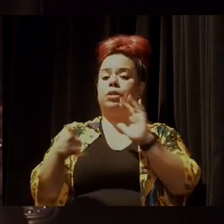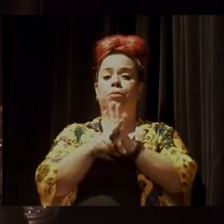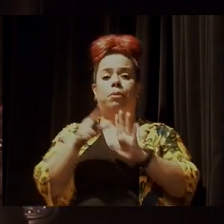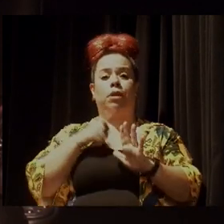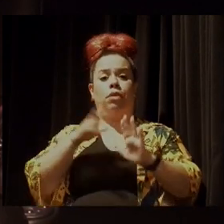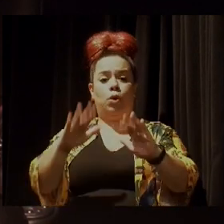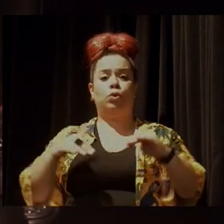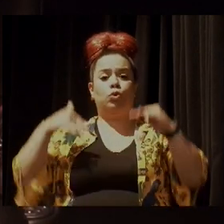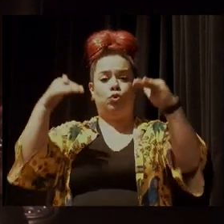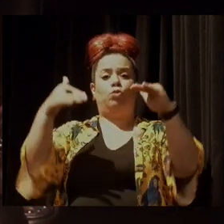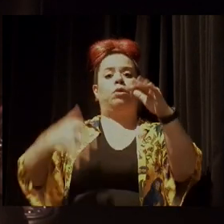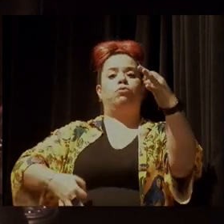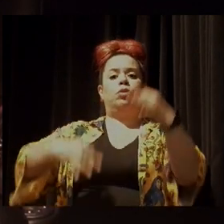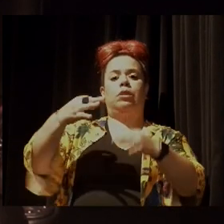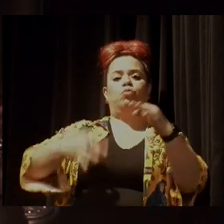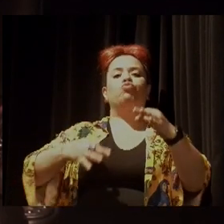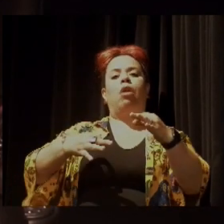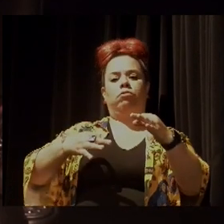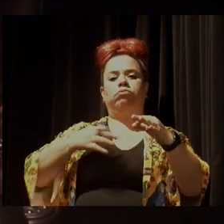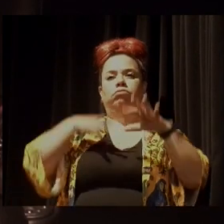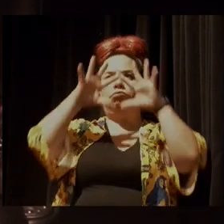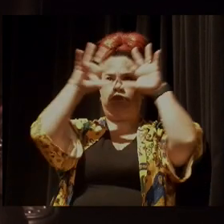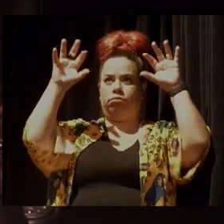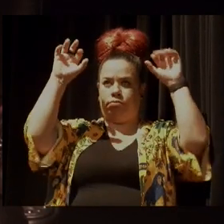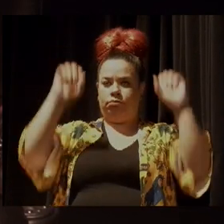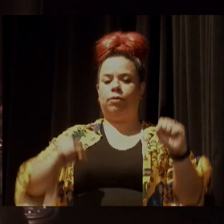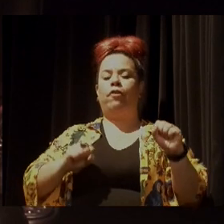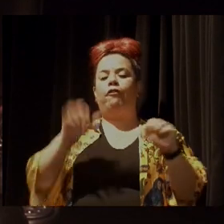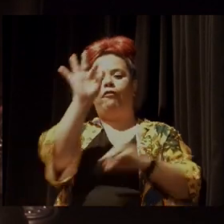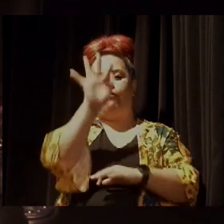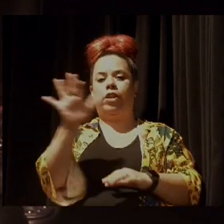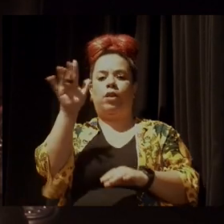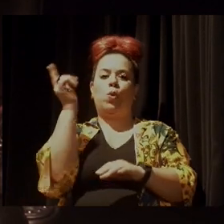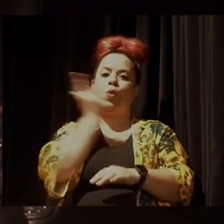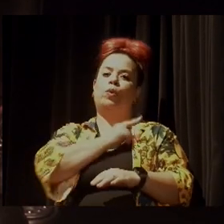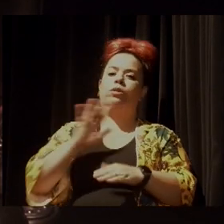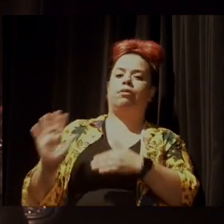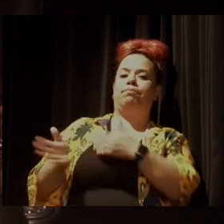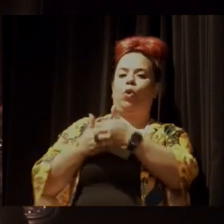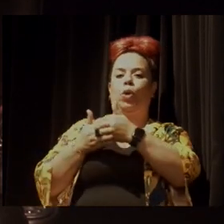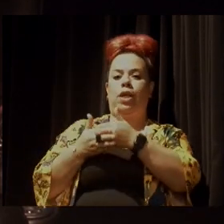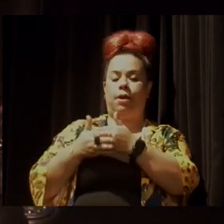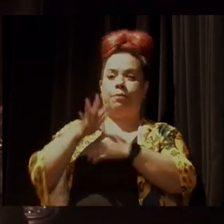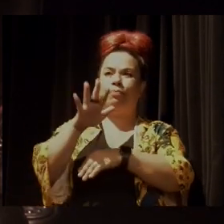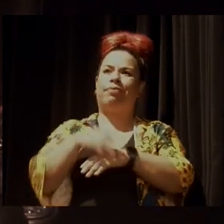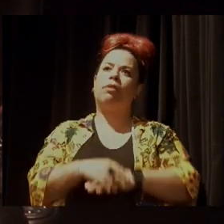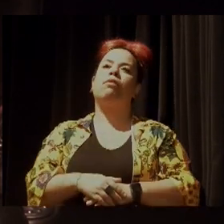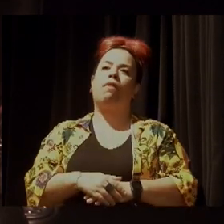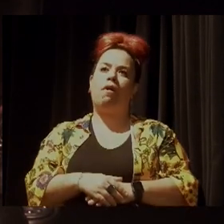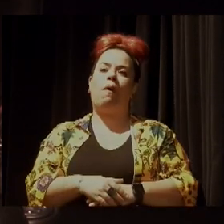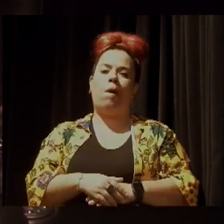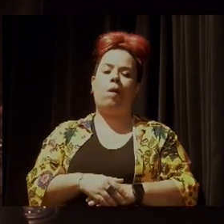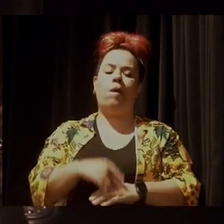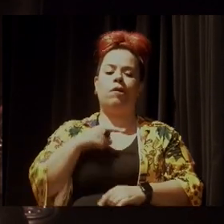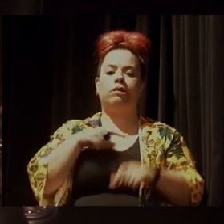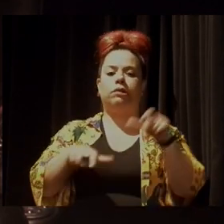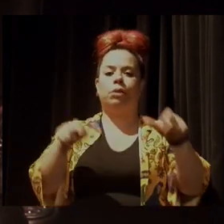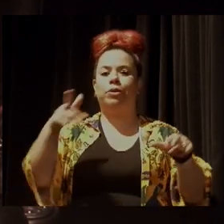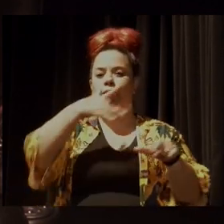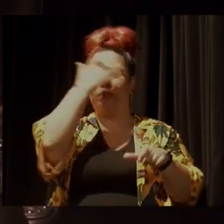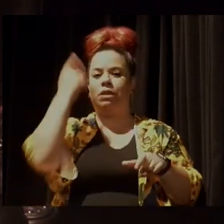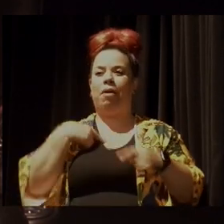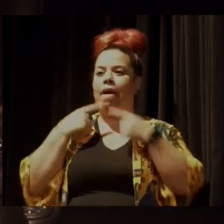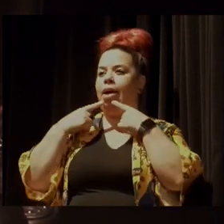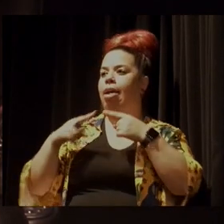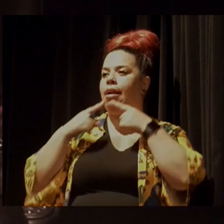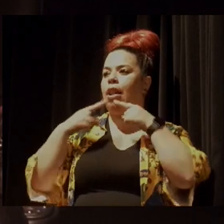Federal barre eles. Então, apesar de que muita gente critica a militância